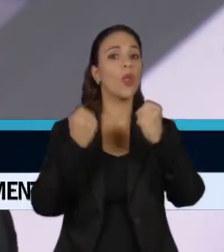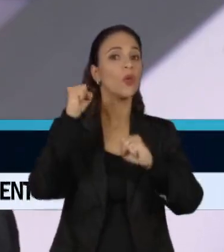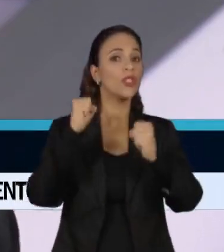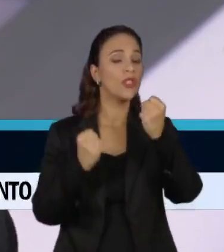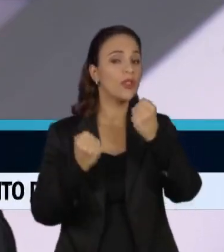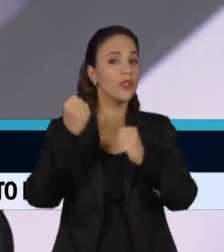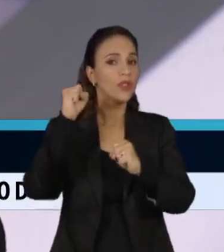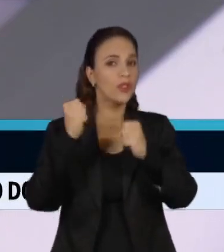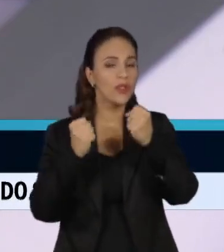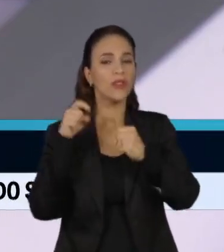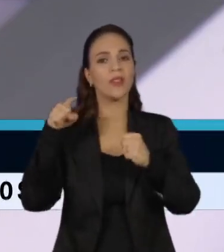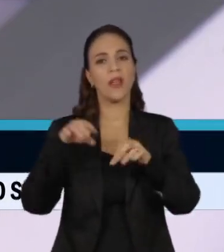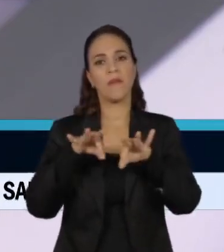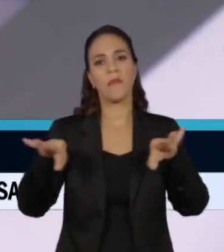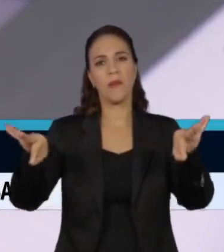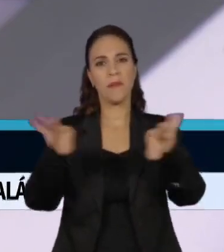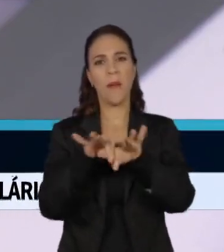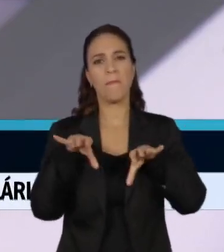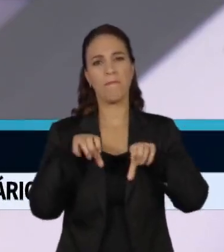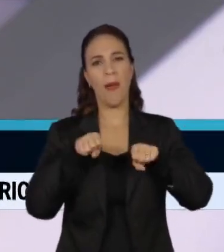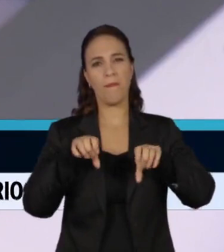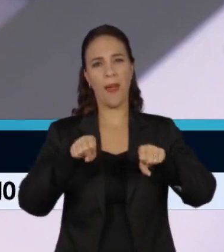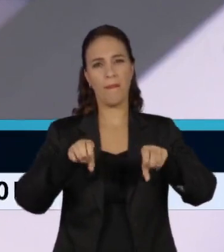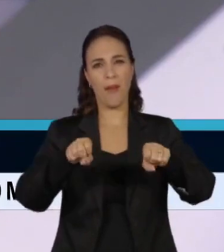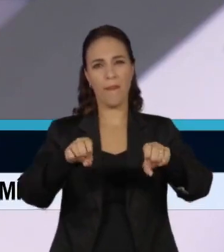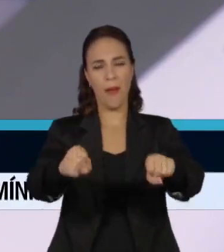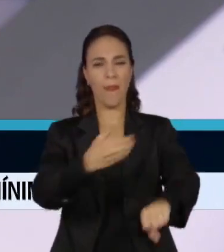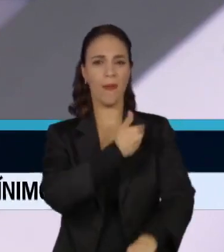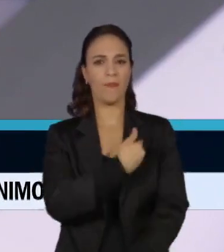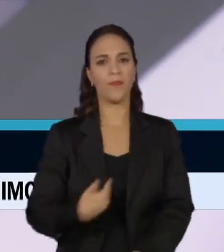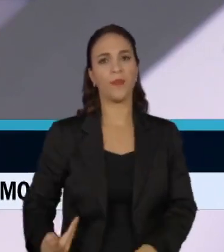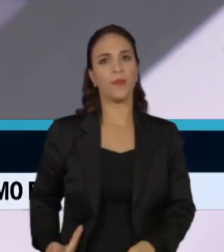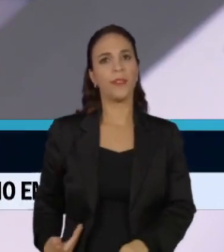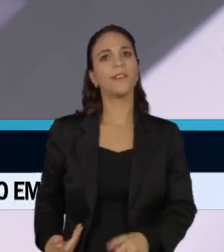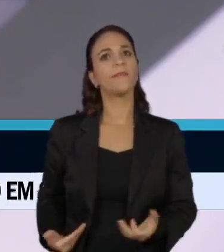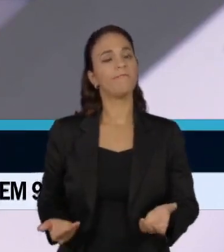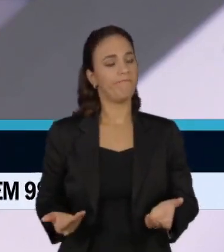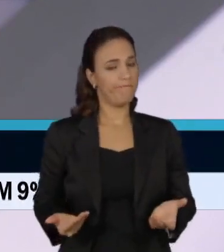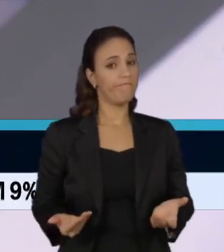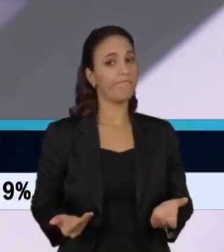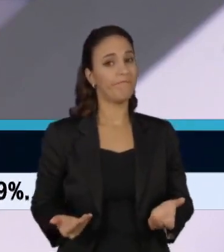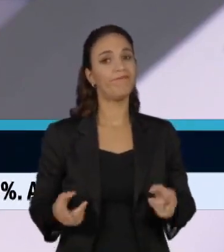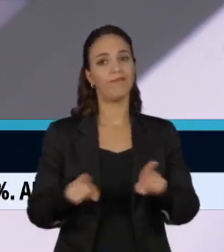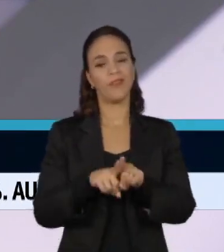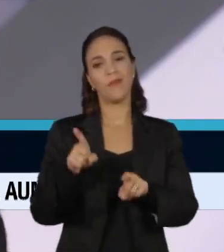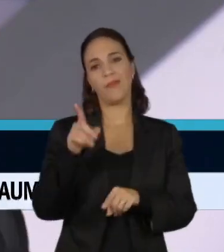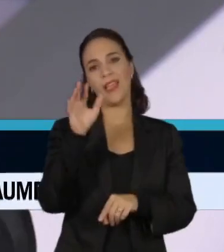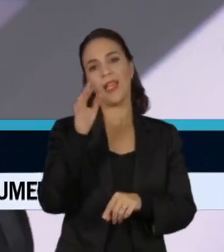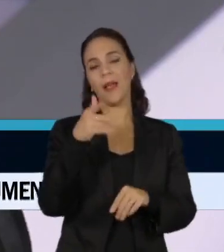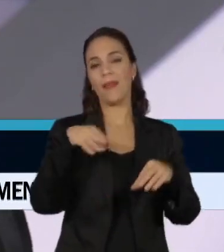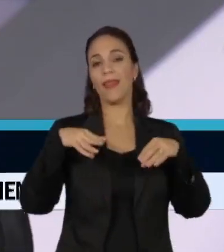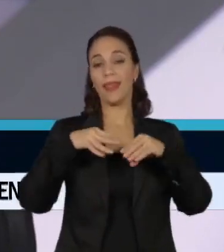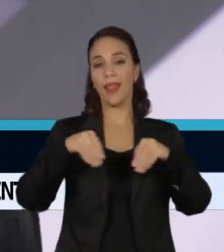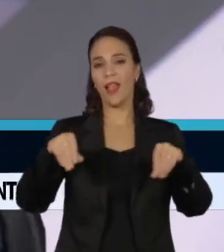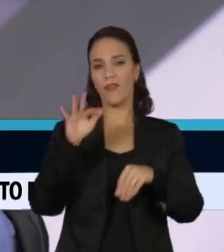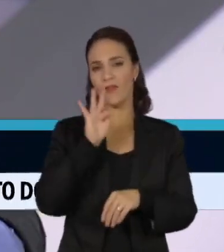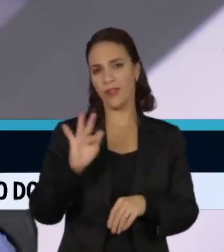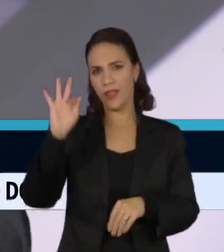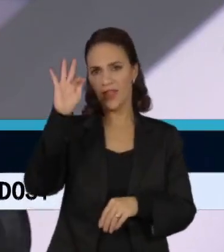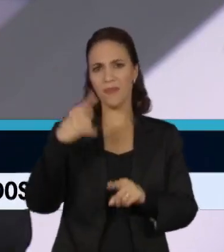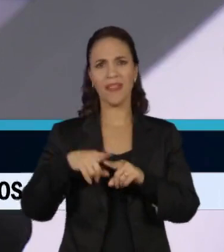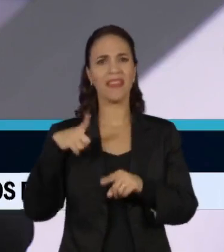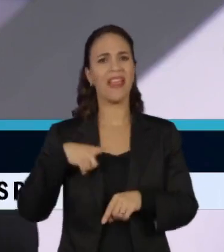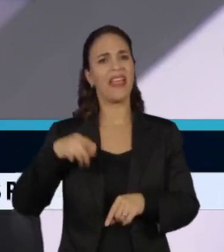da grilagem de terra, pública, sobretudo, logicamente, e da União. Porque aí, olha, tem